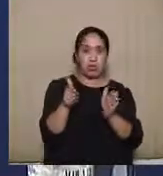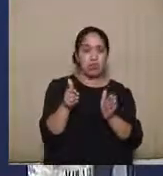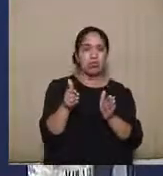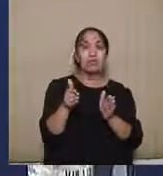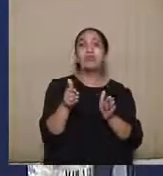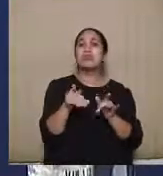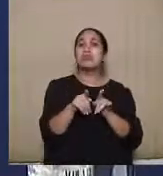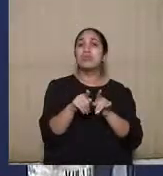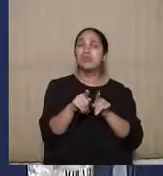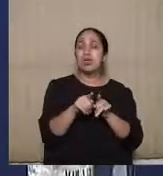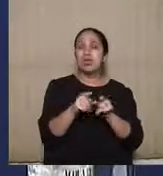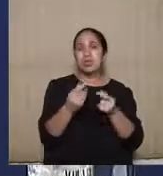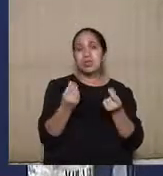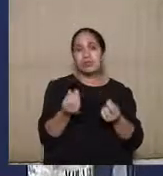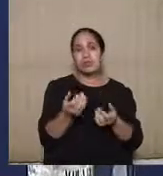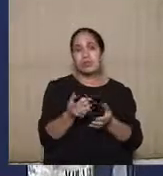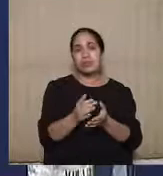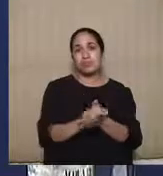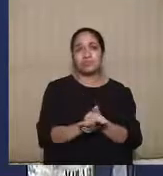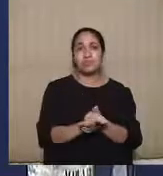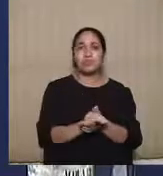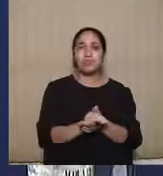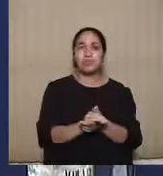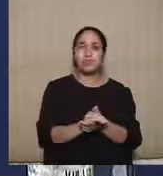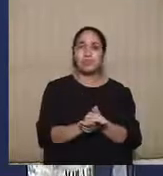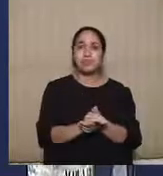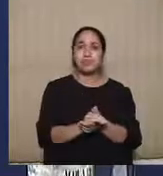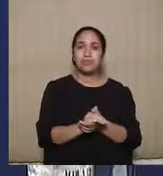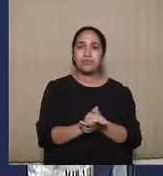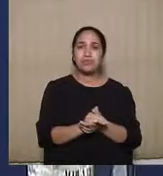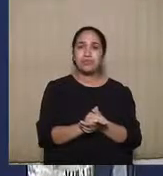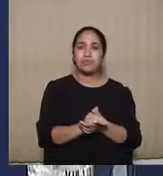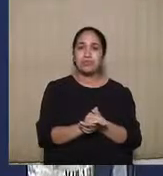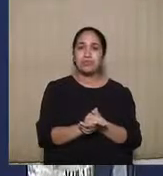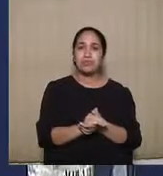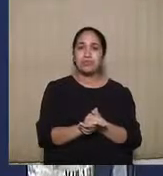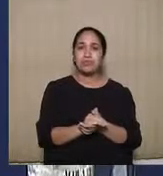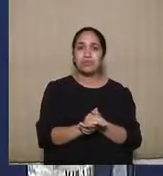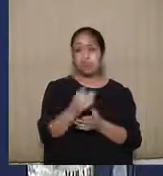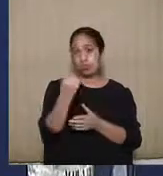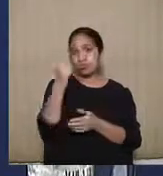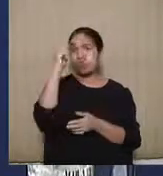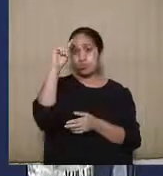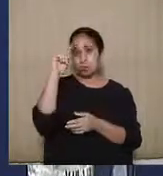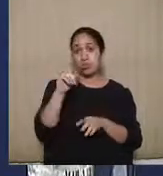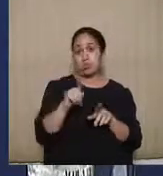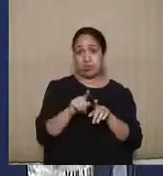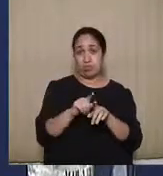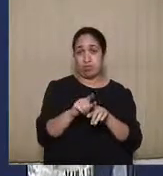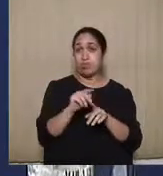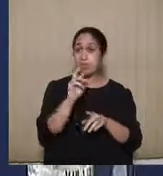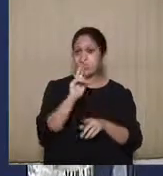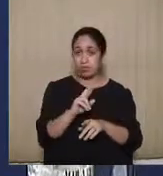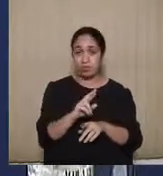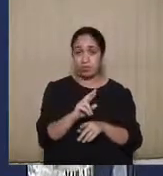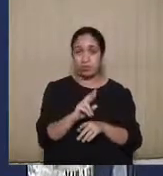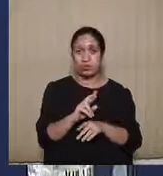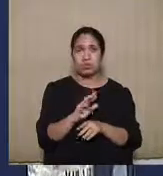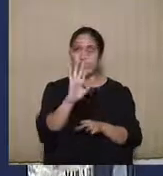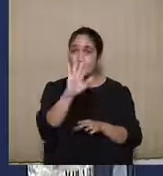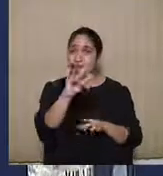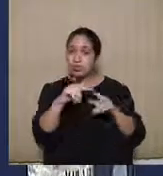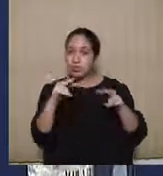também de um dia. E com a diferença de que os recursos